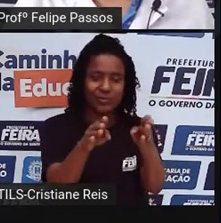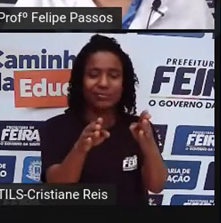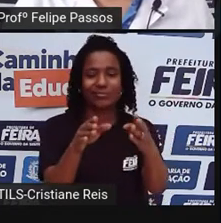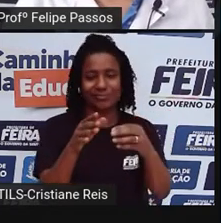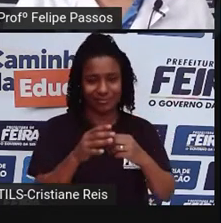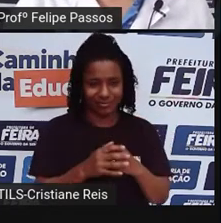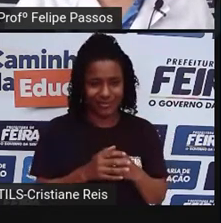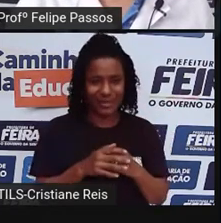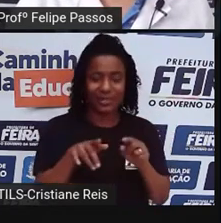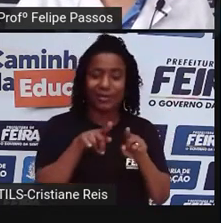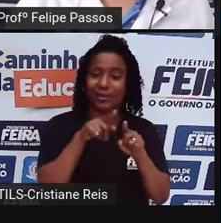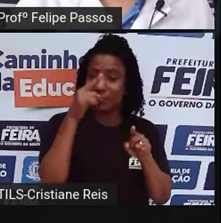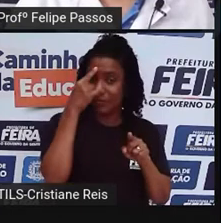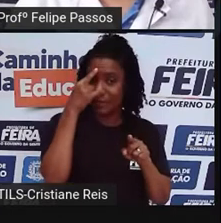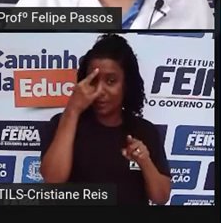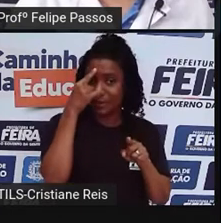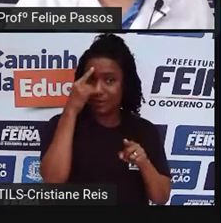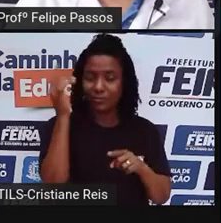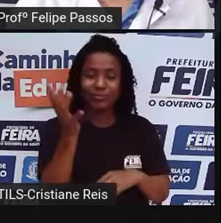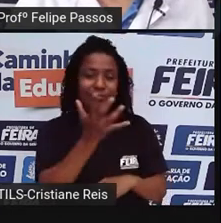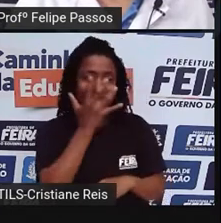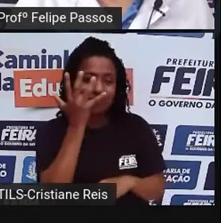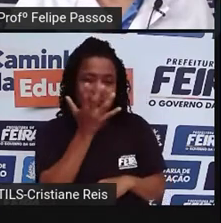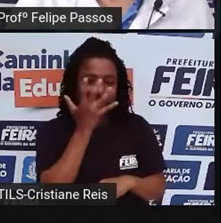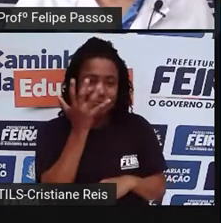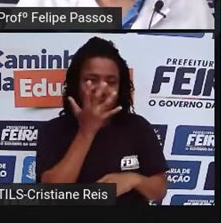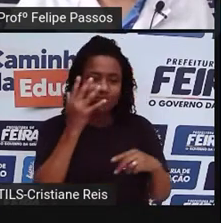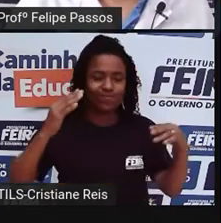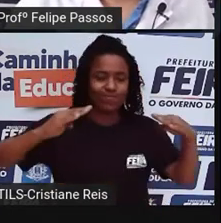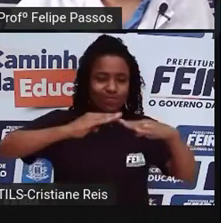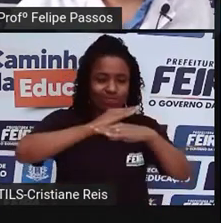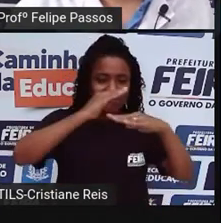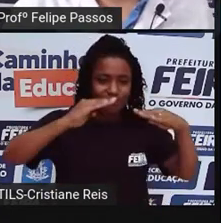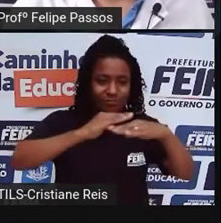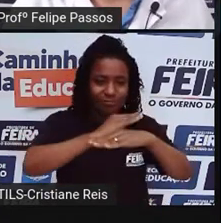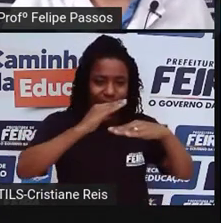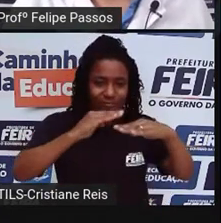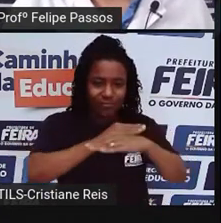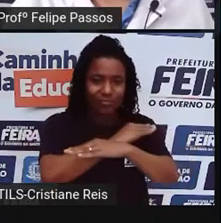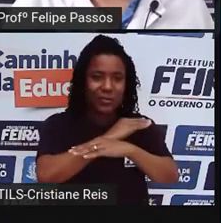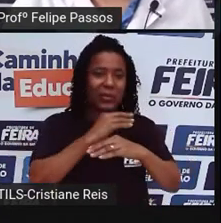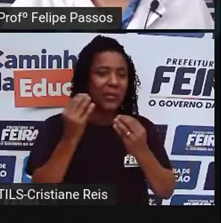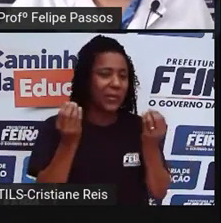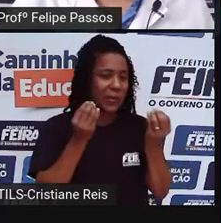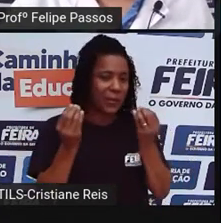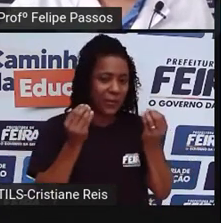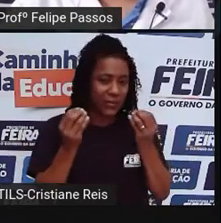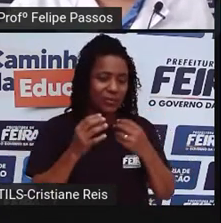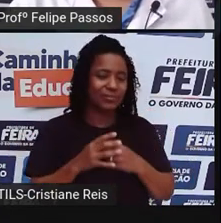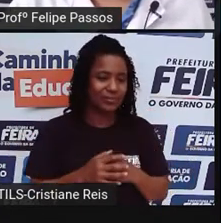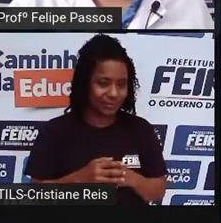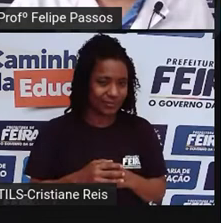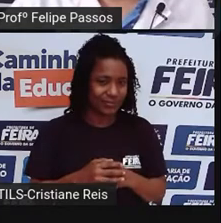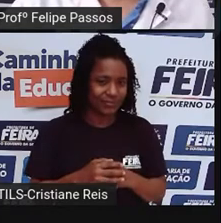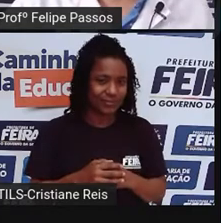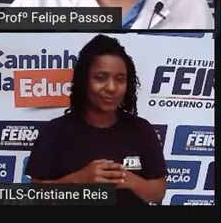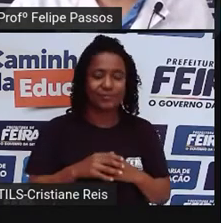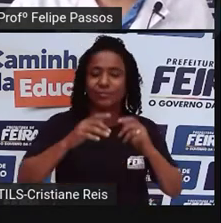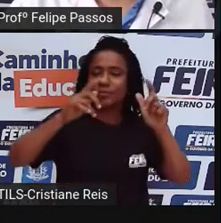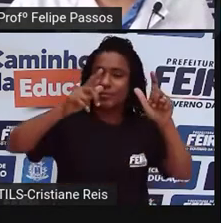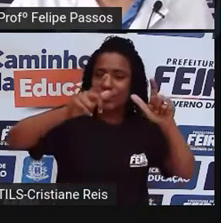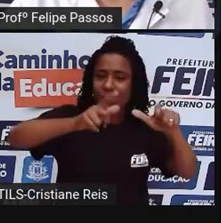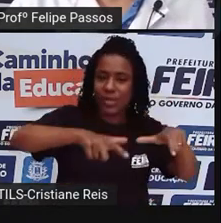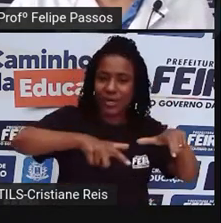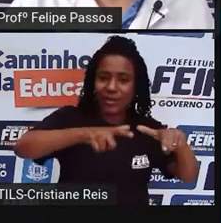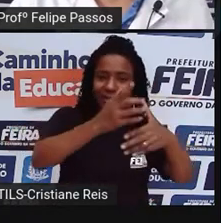poluição gerado por esse trânsito. Quanto que se gasta para chegar de um lugar para o outro, numa